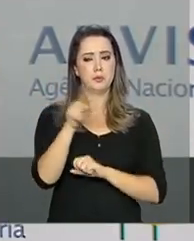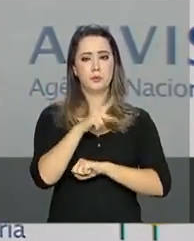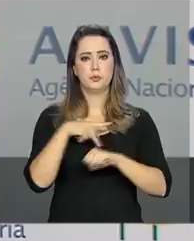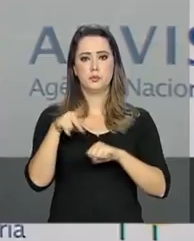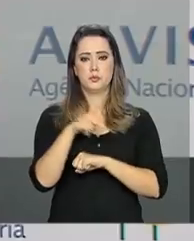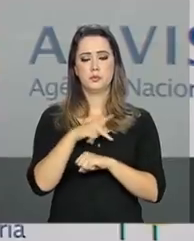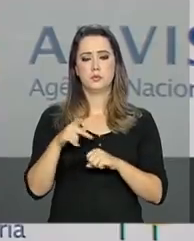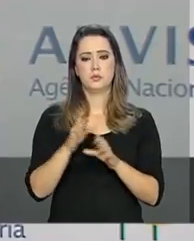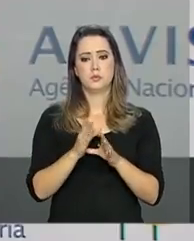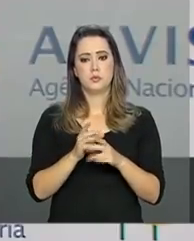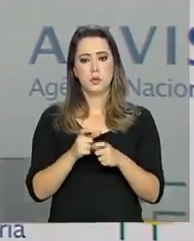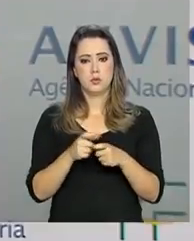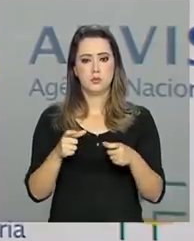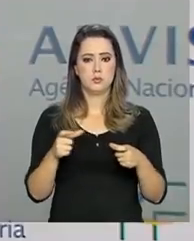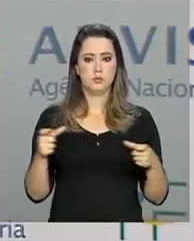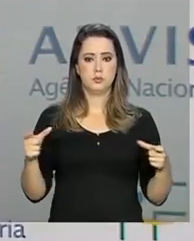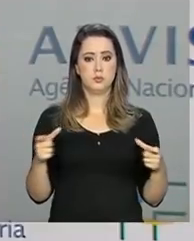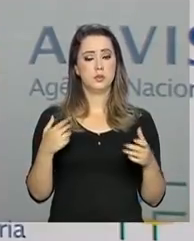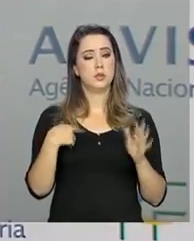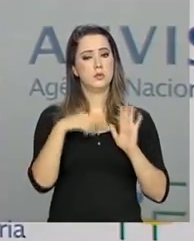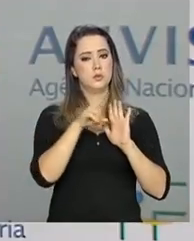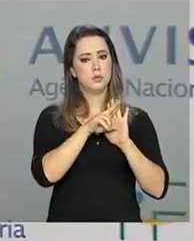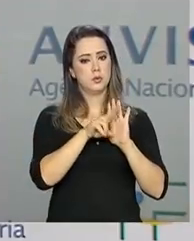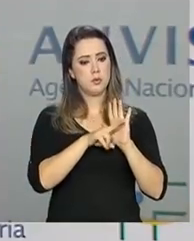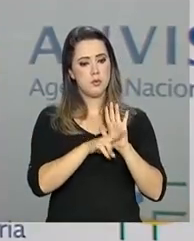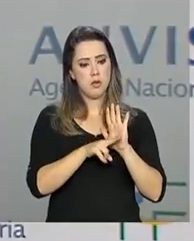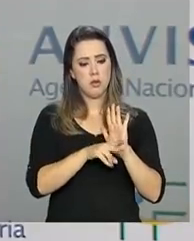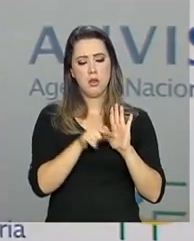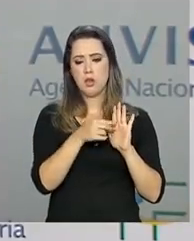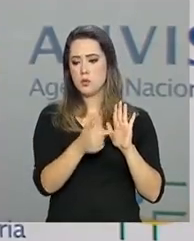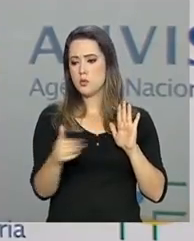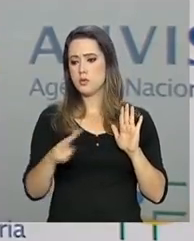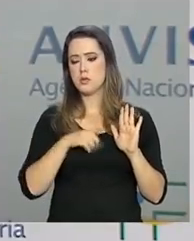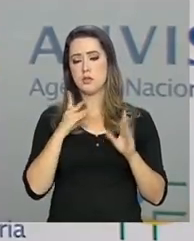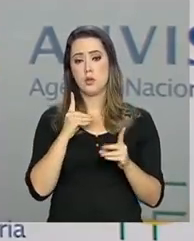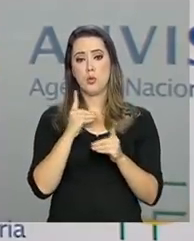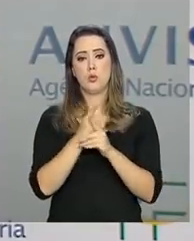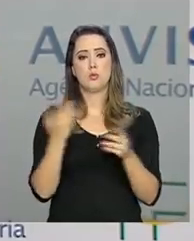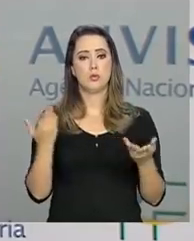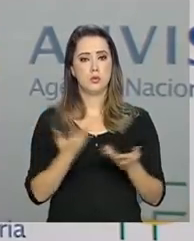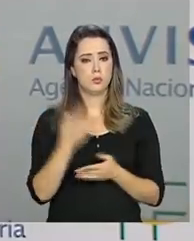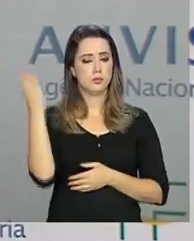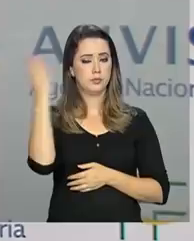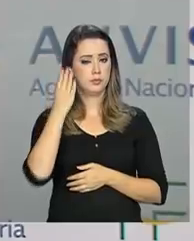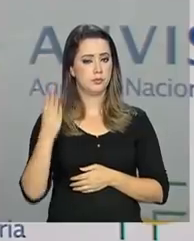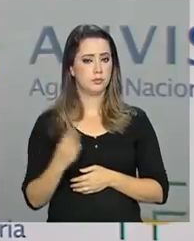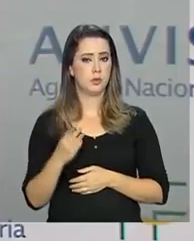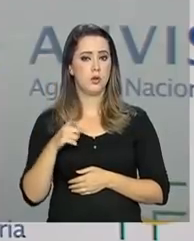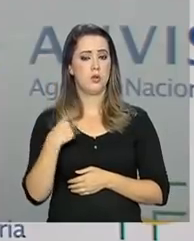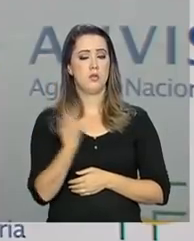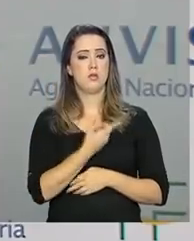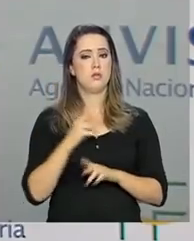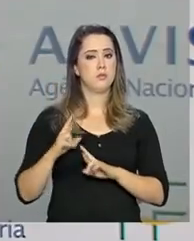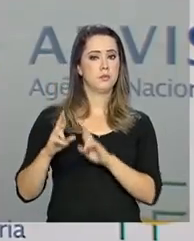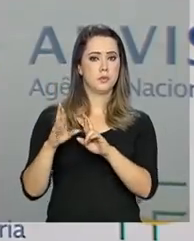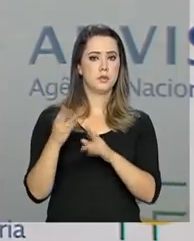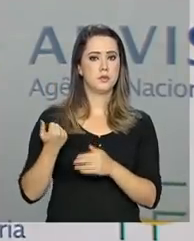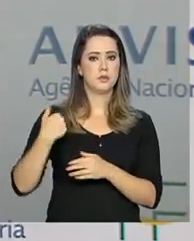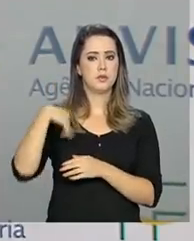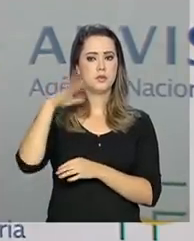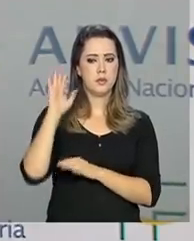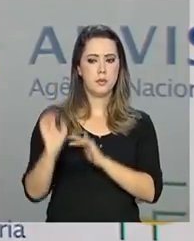ampliar o rol de produtos que a gente encontra hoje no mercado brasileiro. Então, a gente espera que traga mais